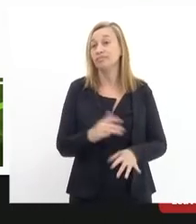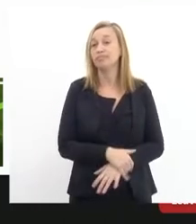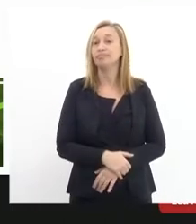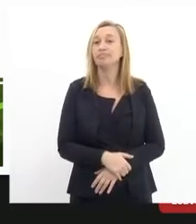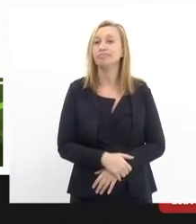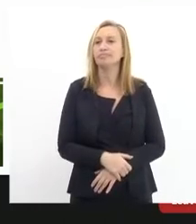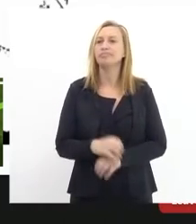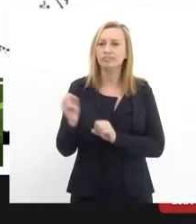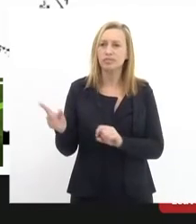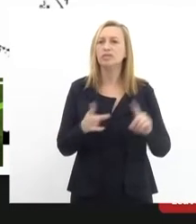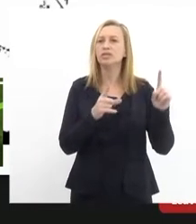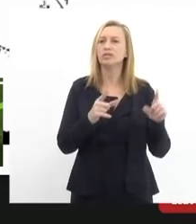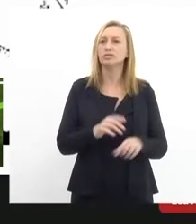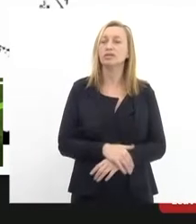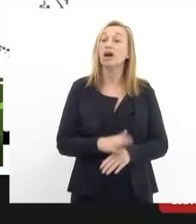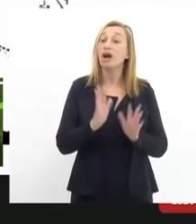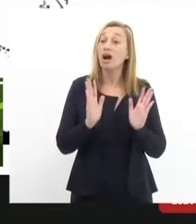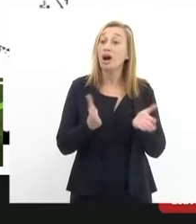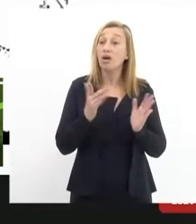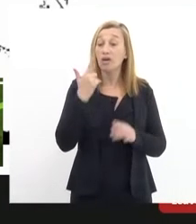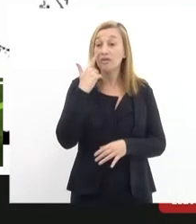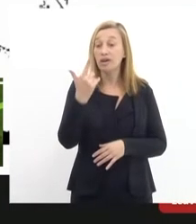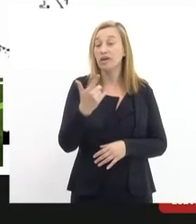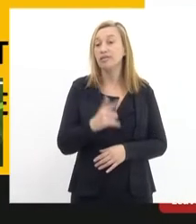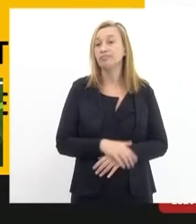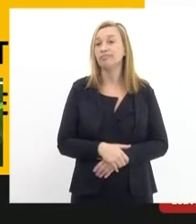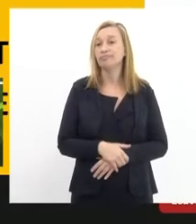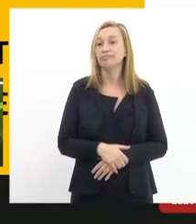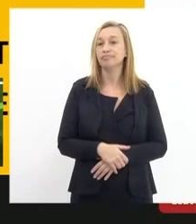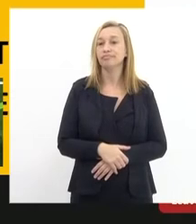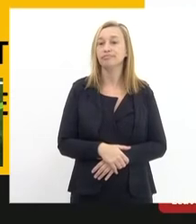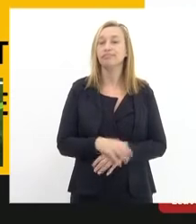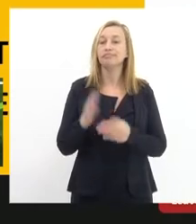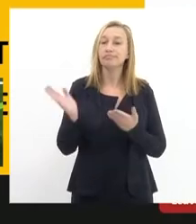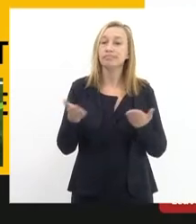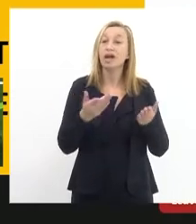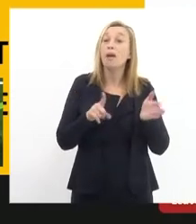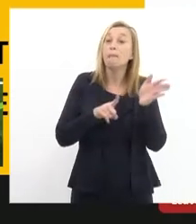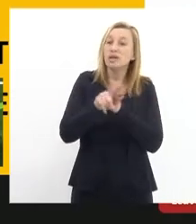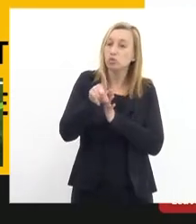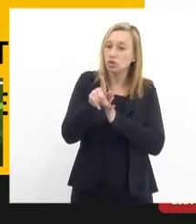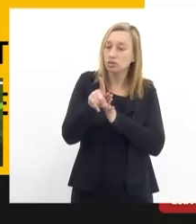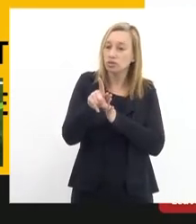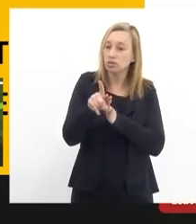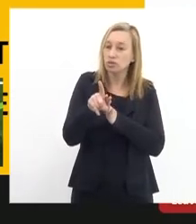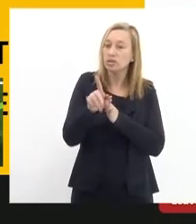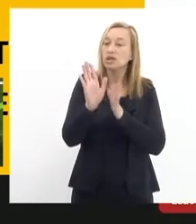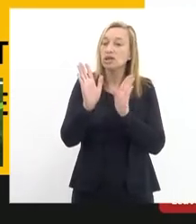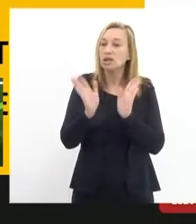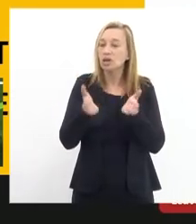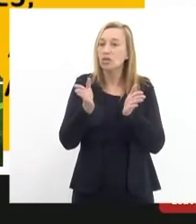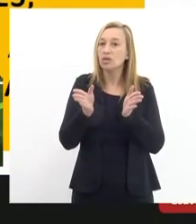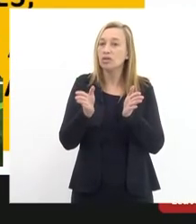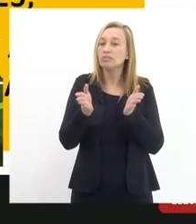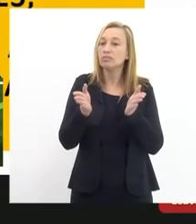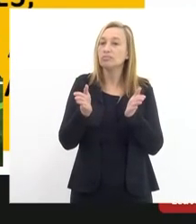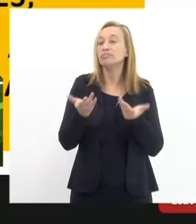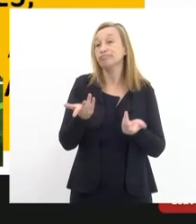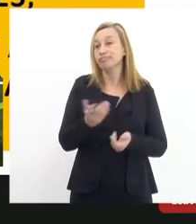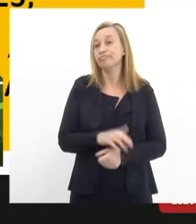Vamos adiante. Agora vem a reivindicação. Essa é a pergunta e agora vem as reivindicações.